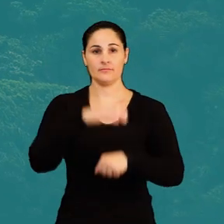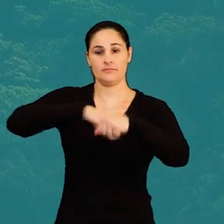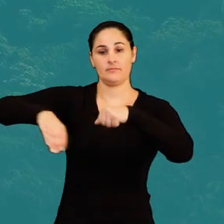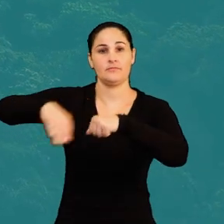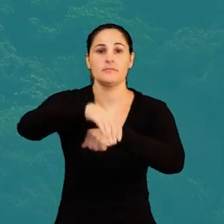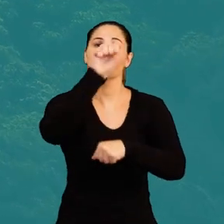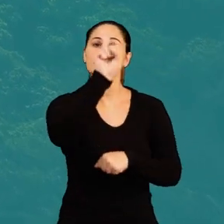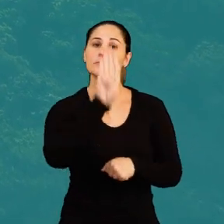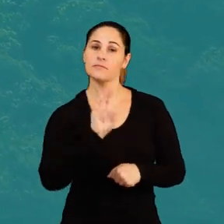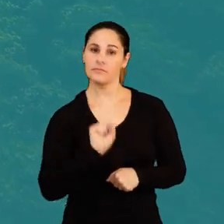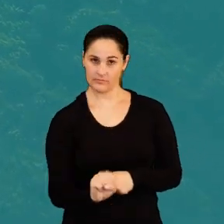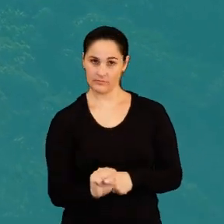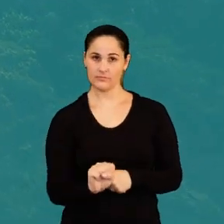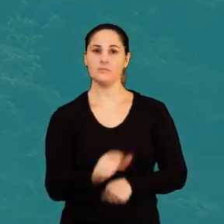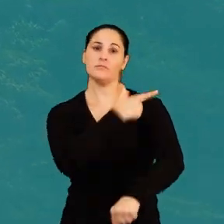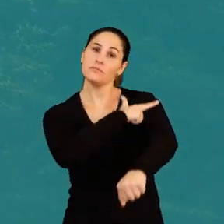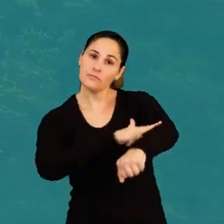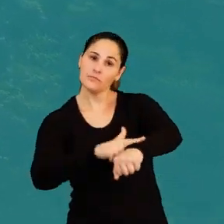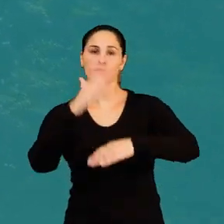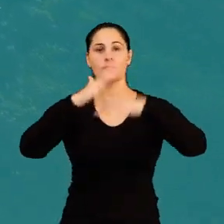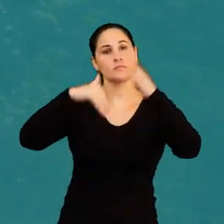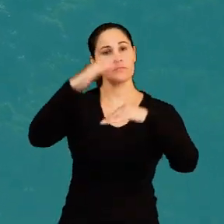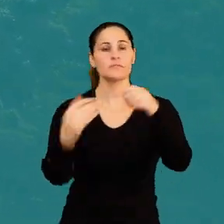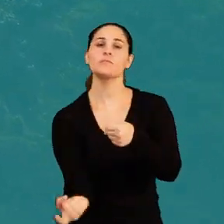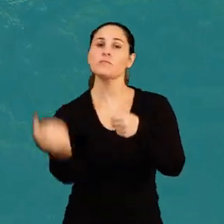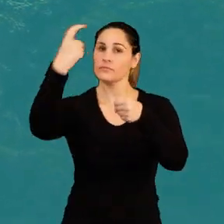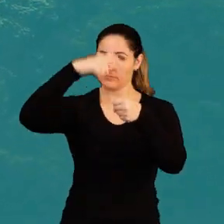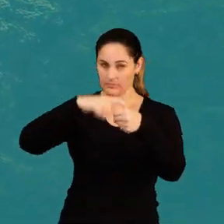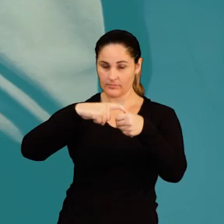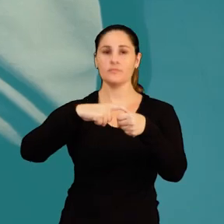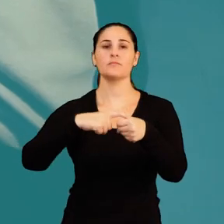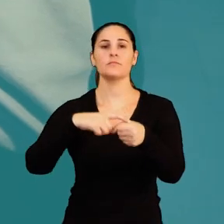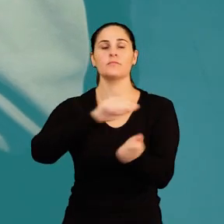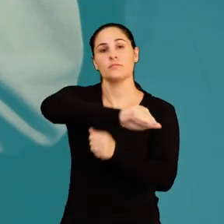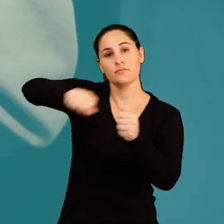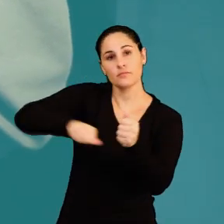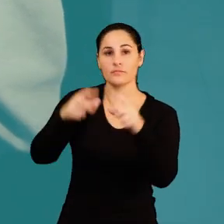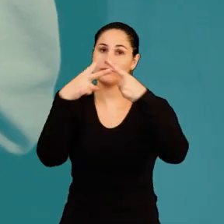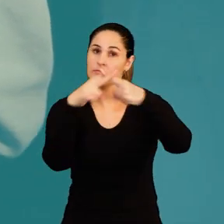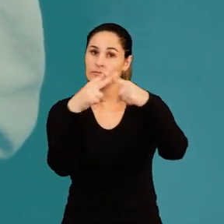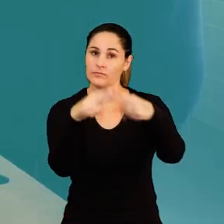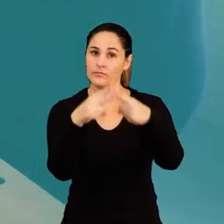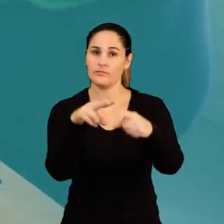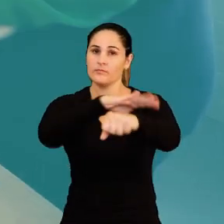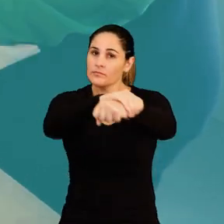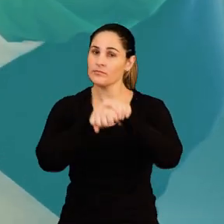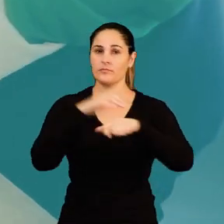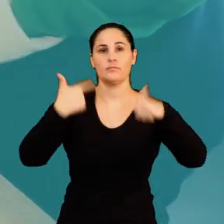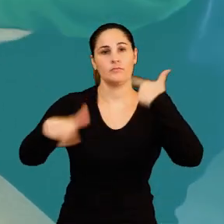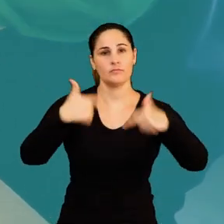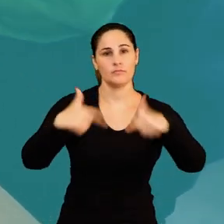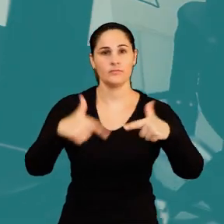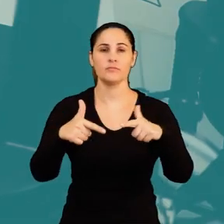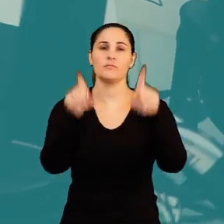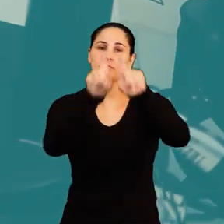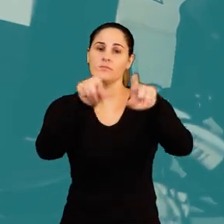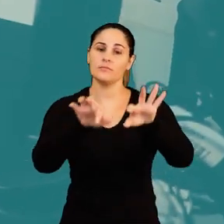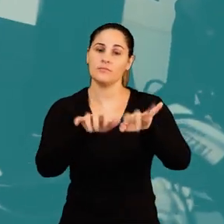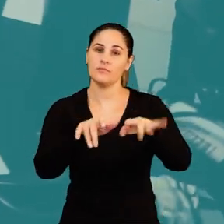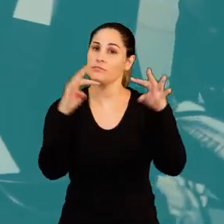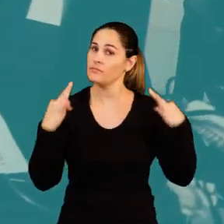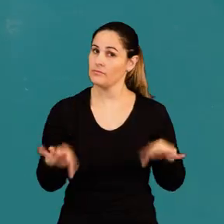No campus São Bento do Sul, a oferta de educação profissional é voltada para as áreas de indústria, segurança do trabalho,